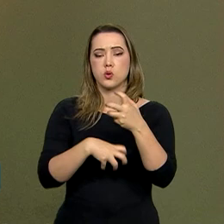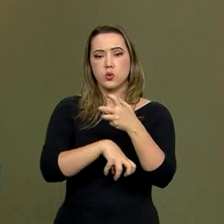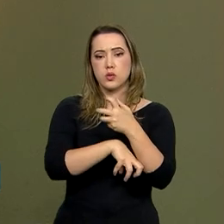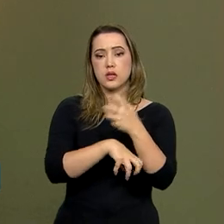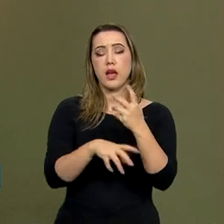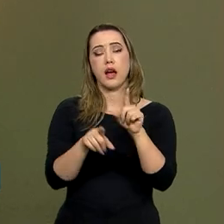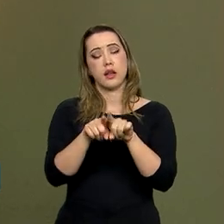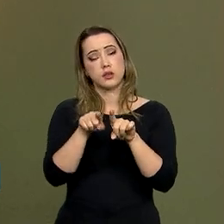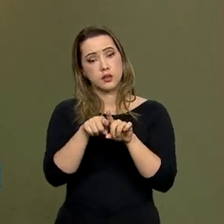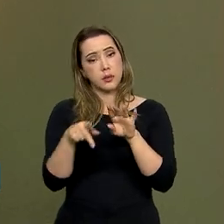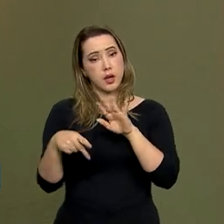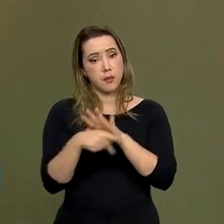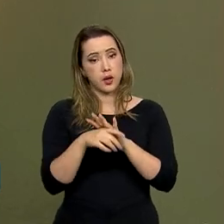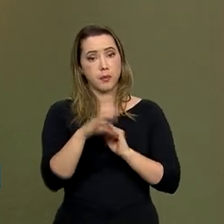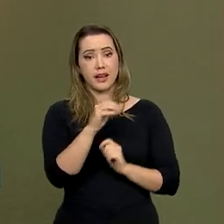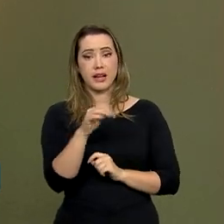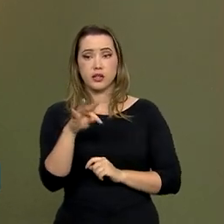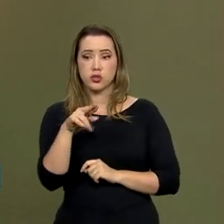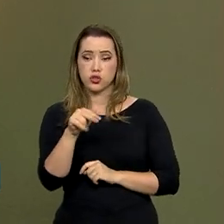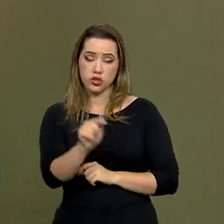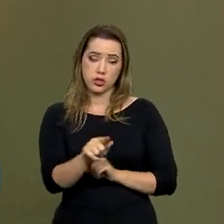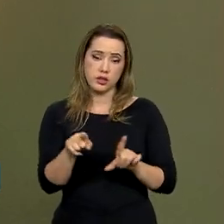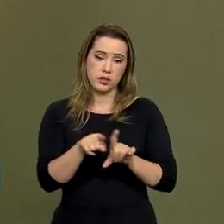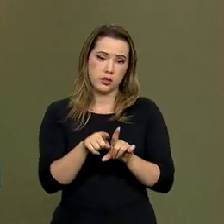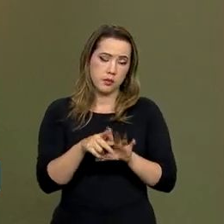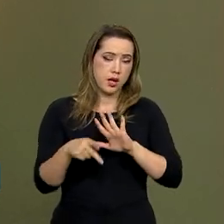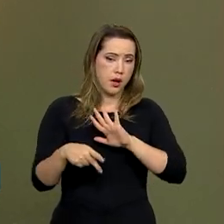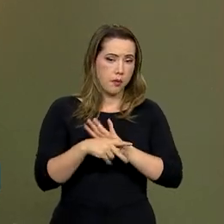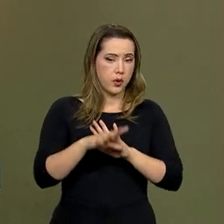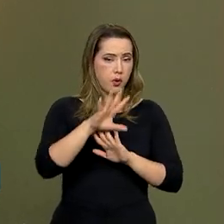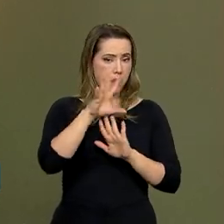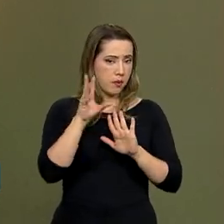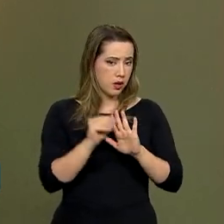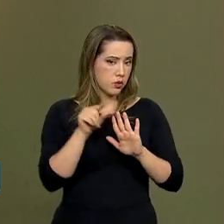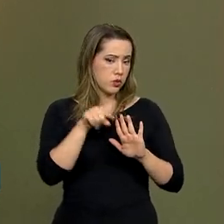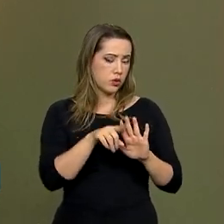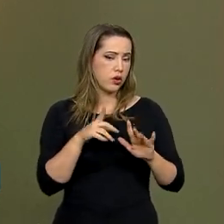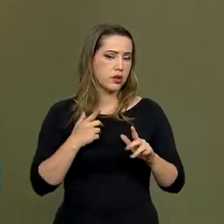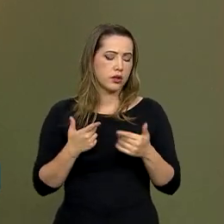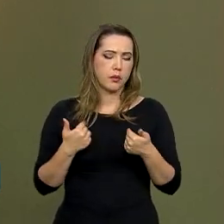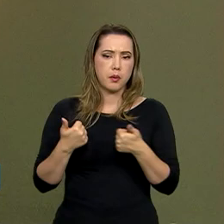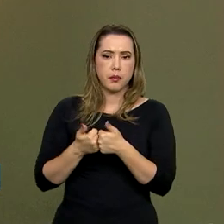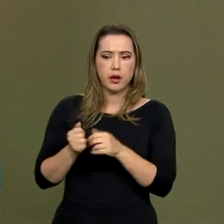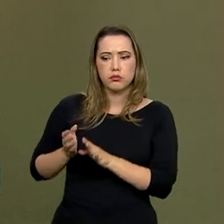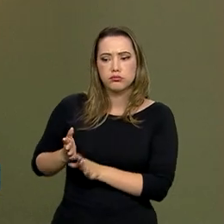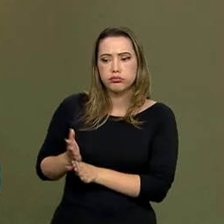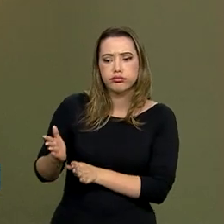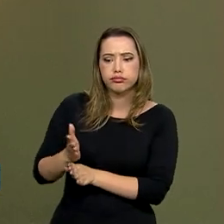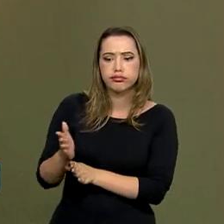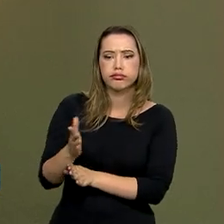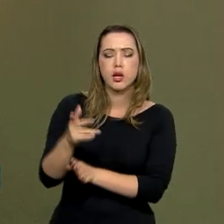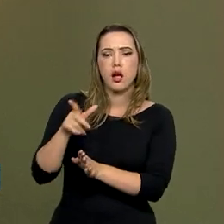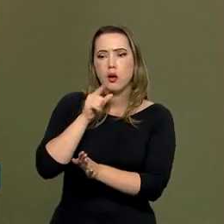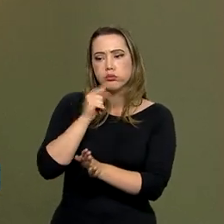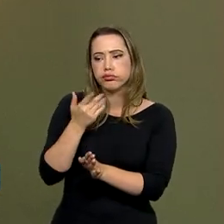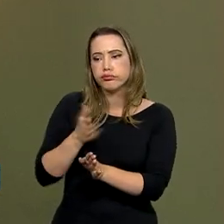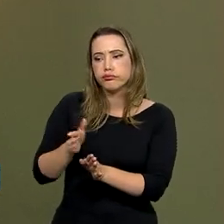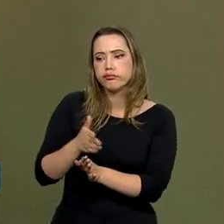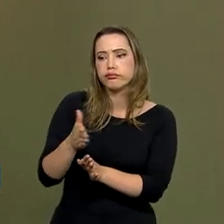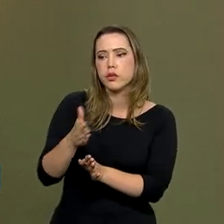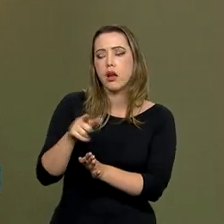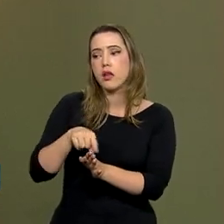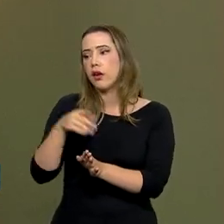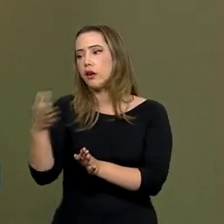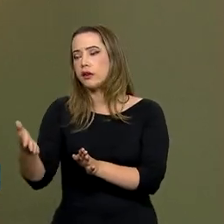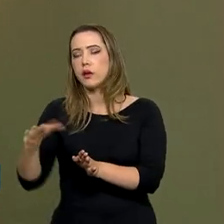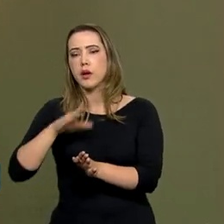também na Amazônia. Além também do bioma costeiro, da zona costeira, e também no ambiente marinho. Nós